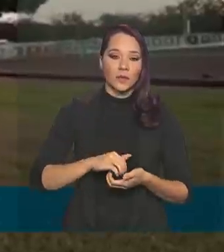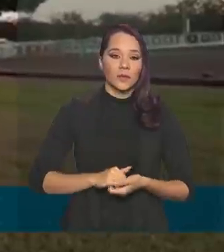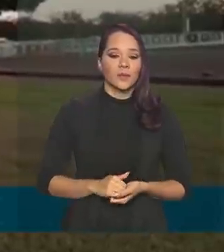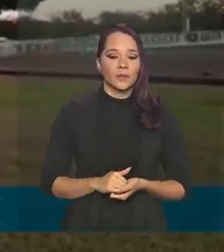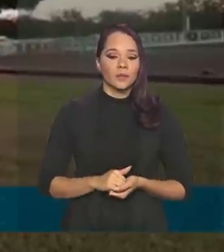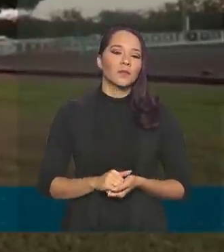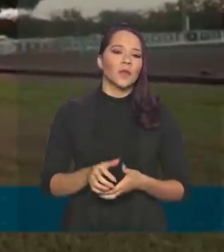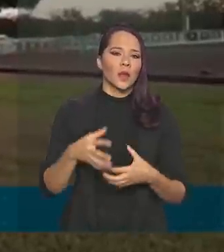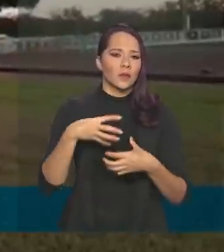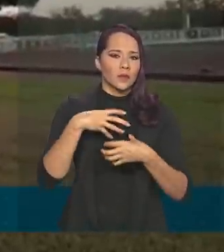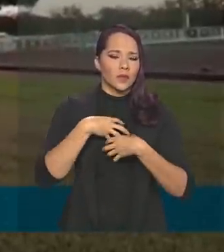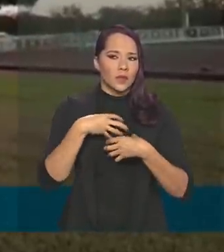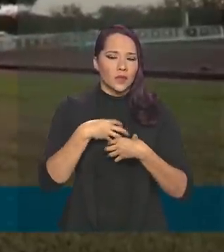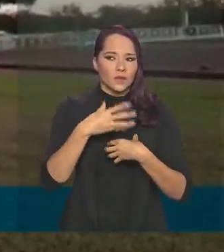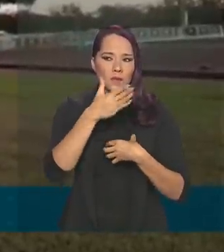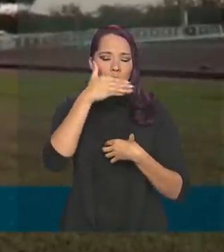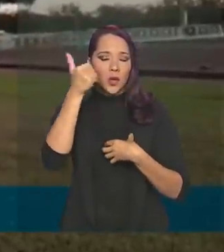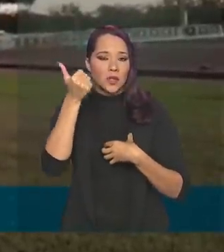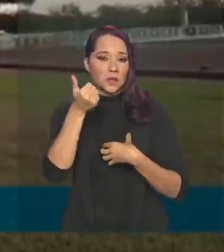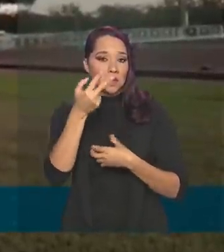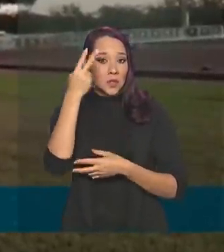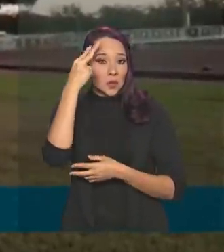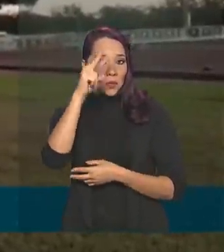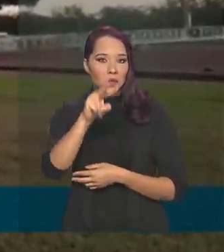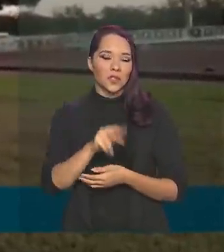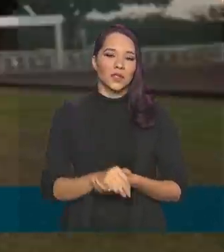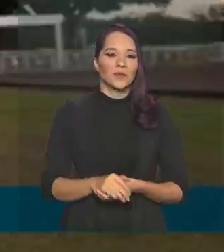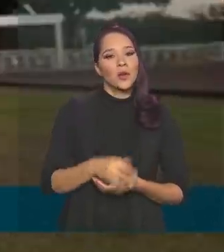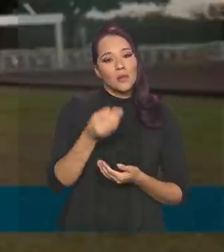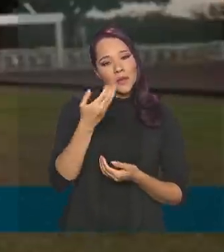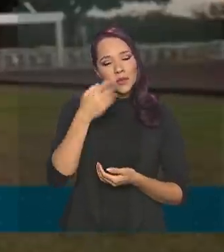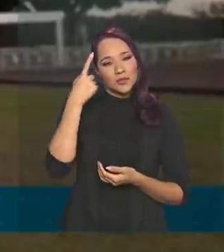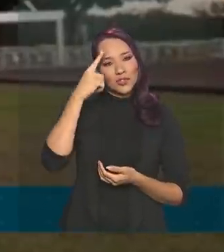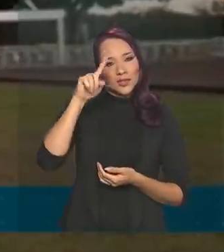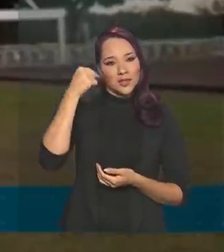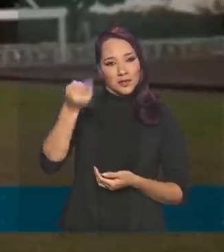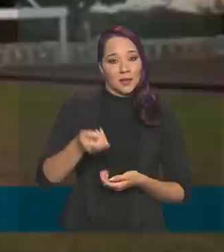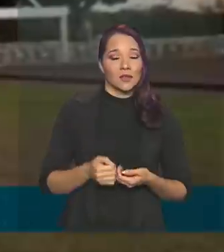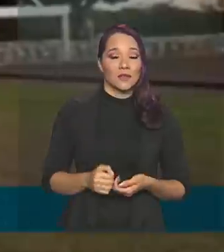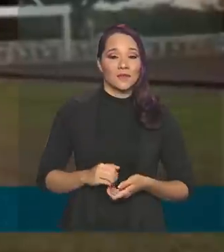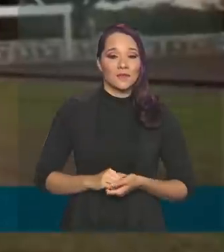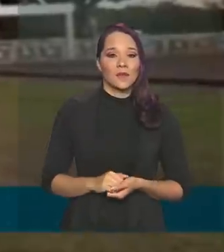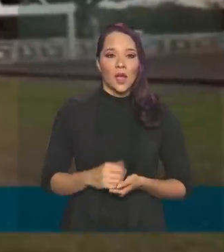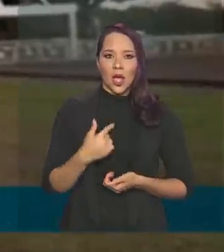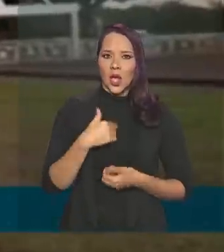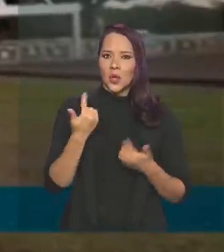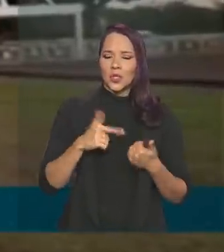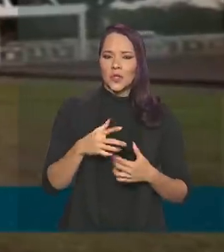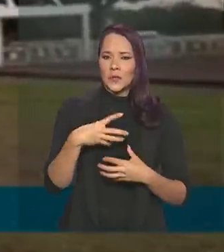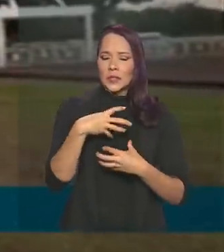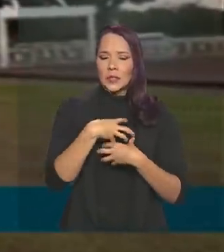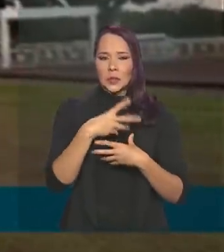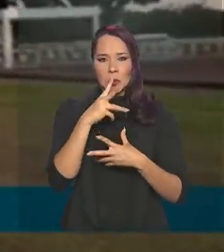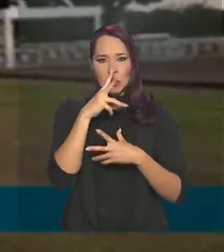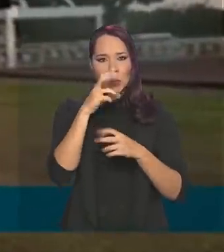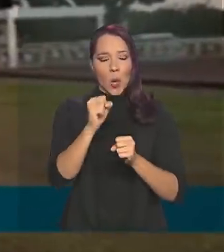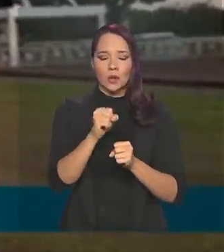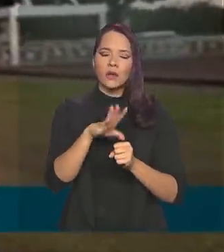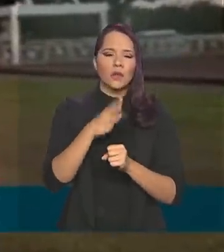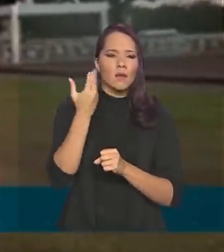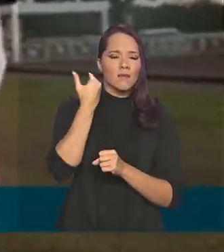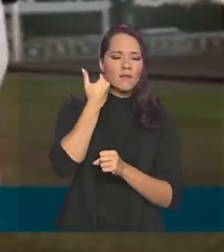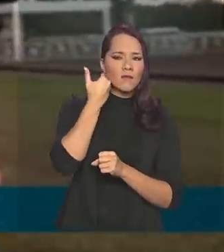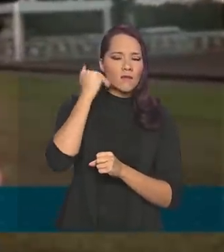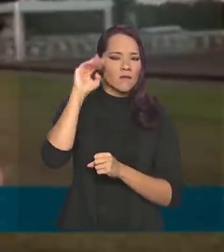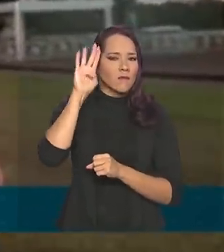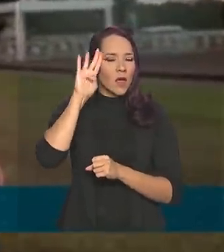Senti melhora logo no segundo dia. Ou melhor, no dia seguinte, não tive nenhum sintoma forte, uma febre pequena